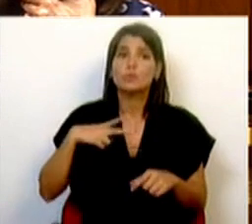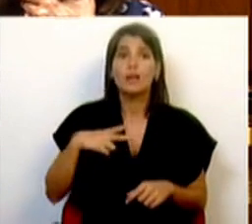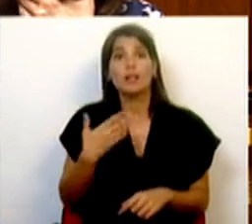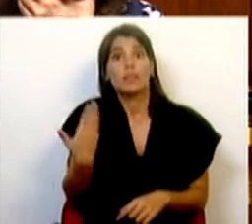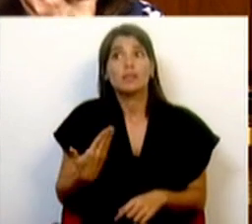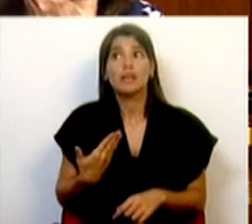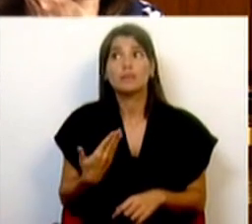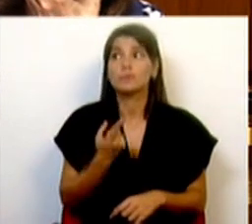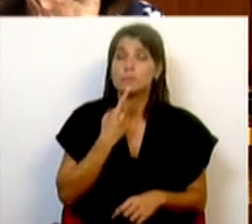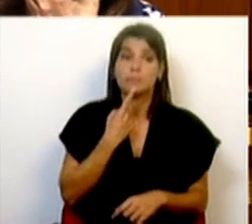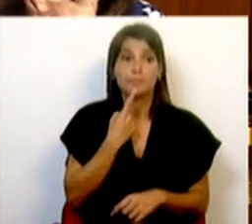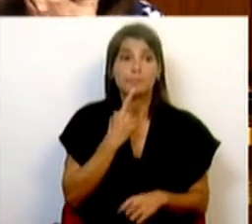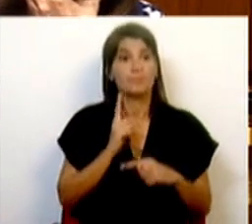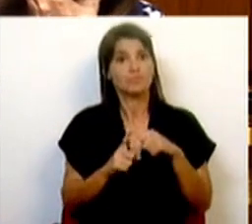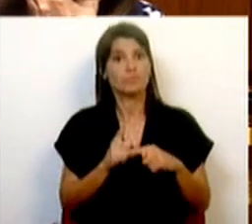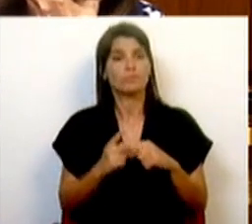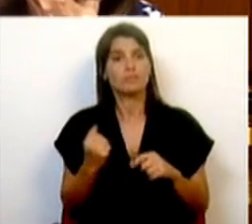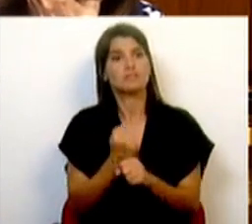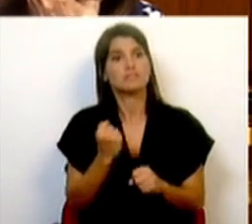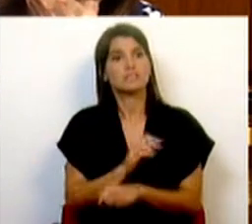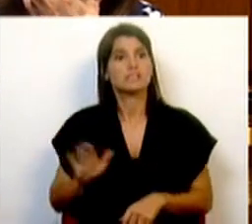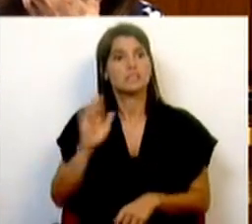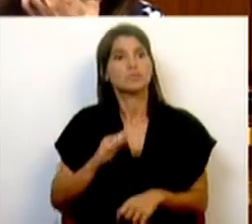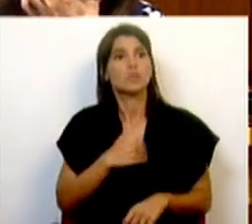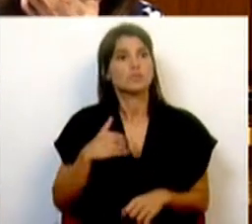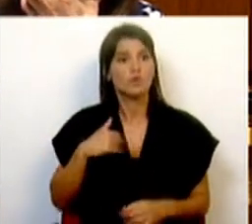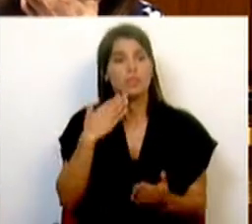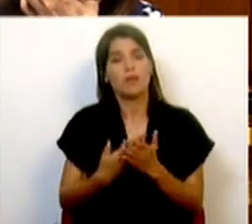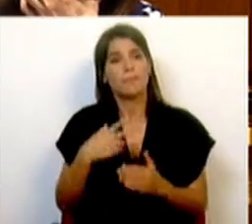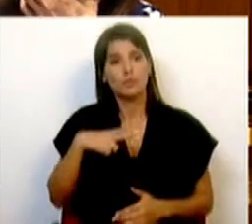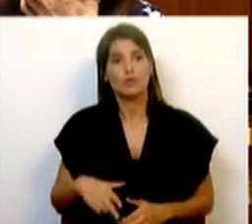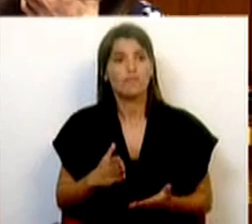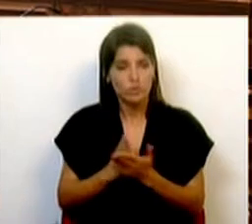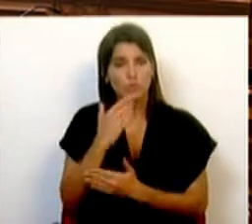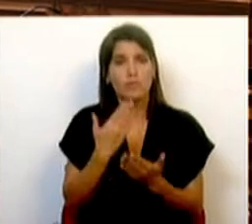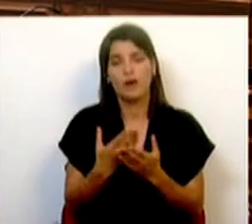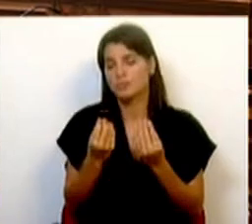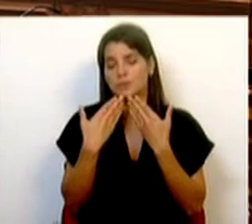a perceber as vantagens que o serviço do SNS trouxe ao país e vai continuar a trazer. Muito obrigado.